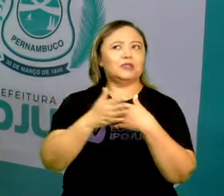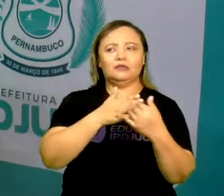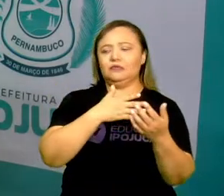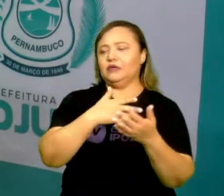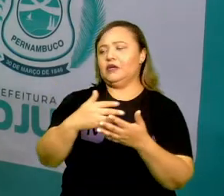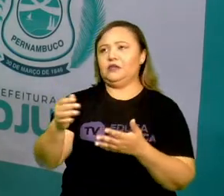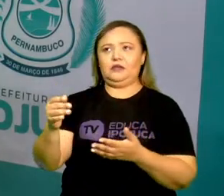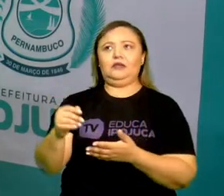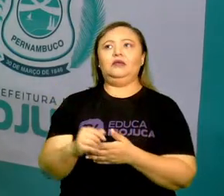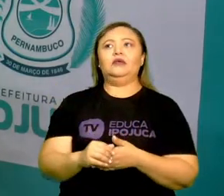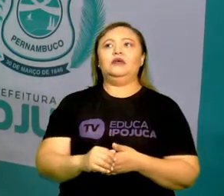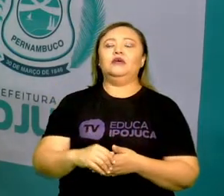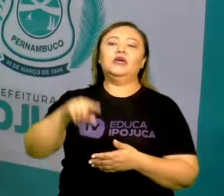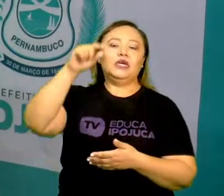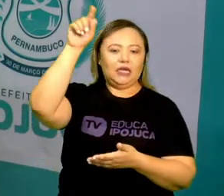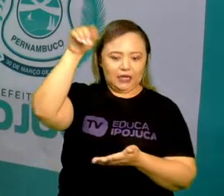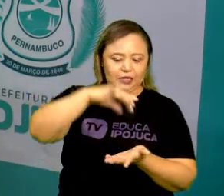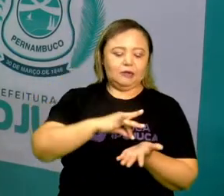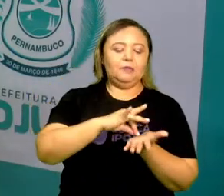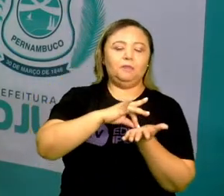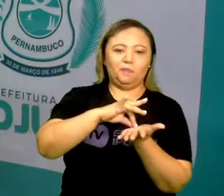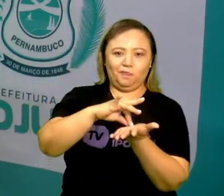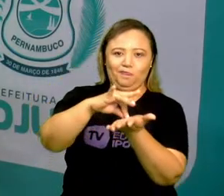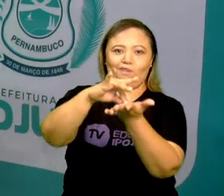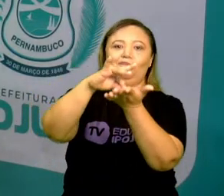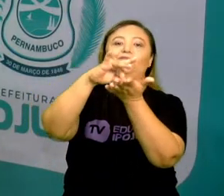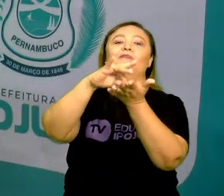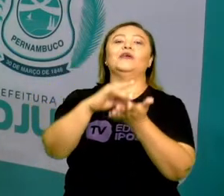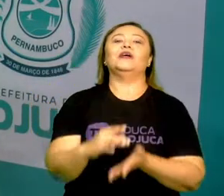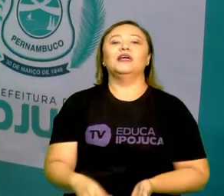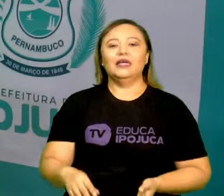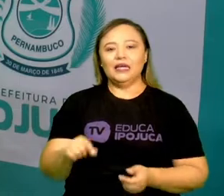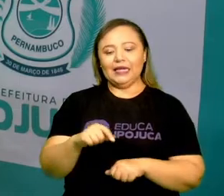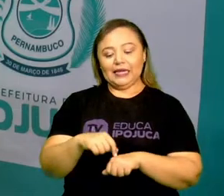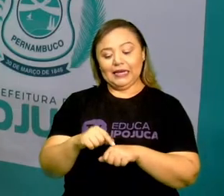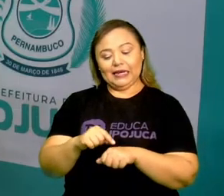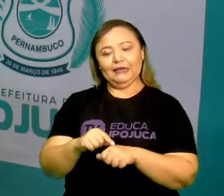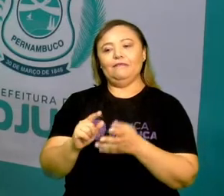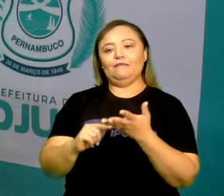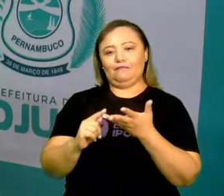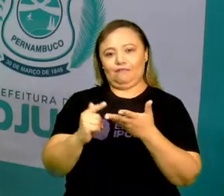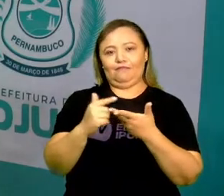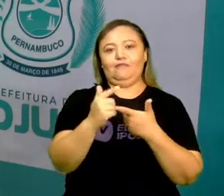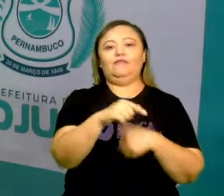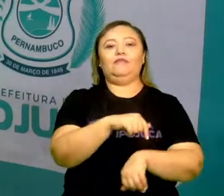se tiver frio, se tiver chuva, se tiver sol, o GPS, ele calcula do mesmo jeito.